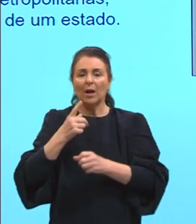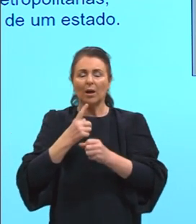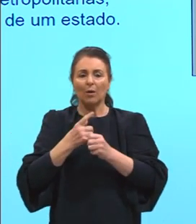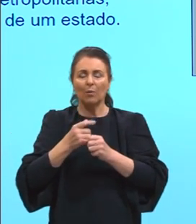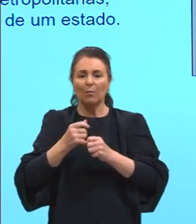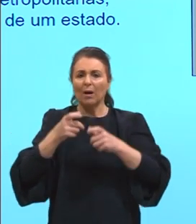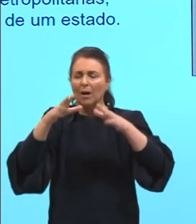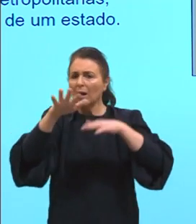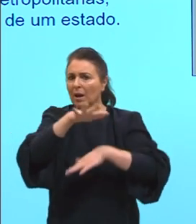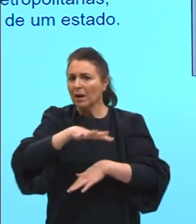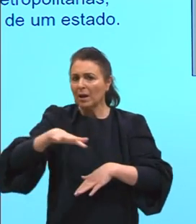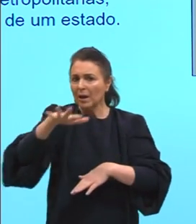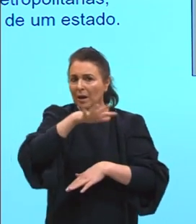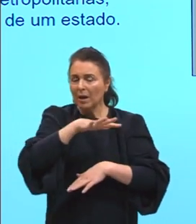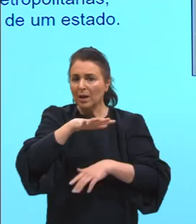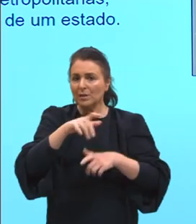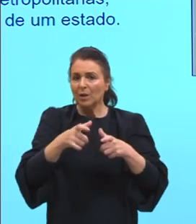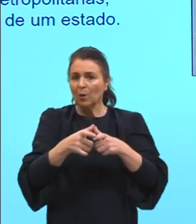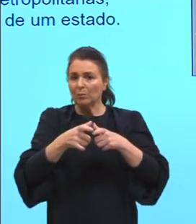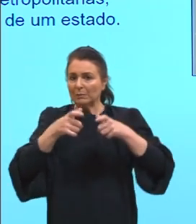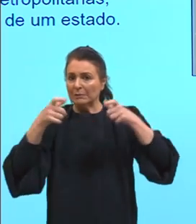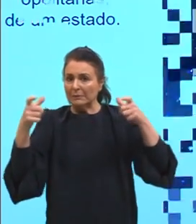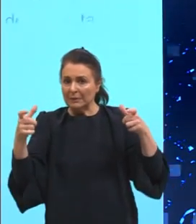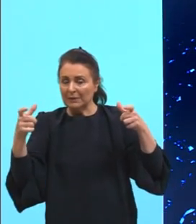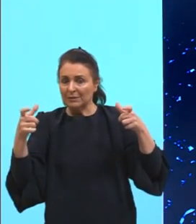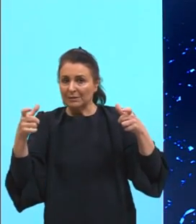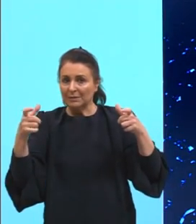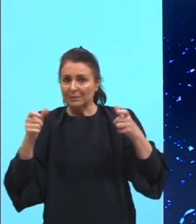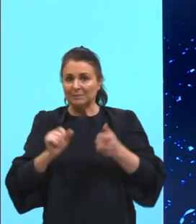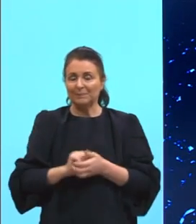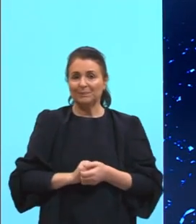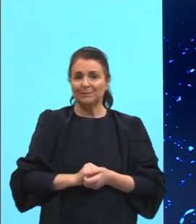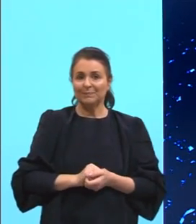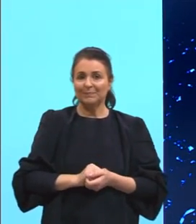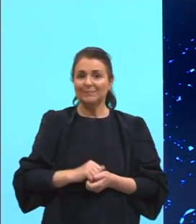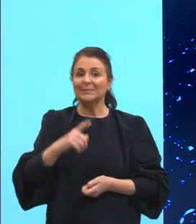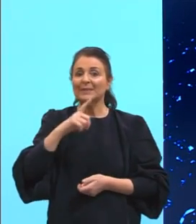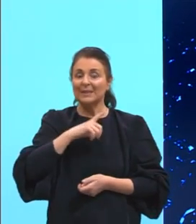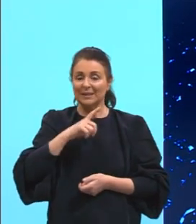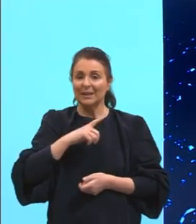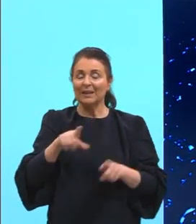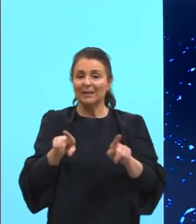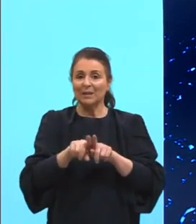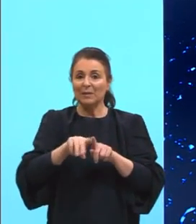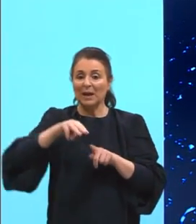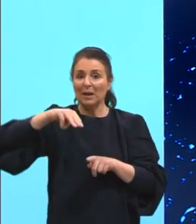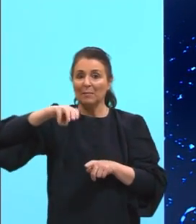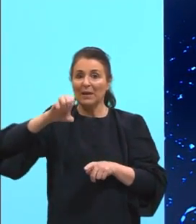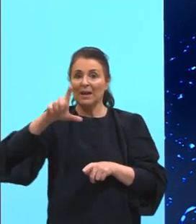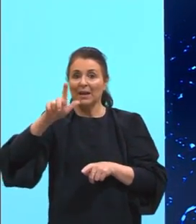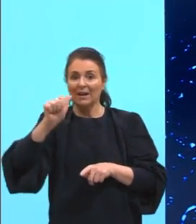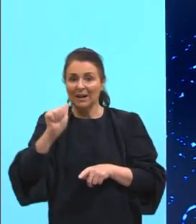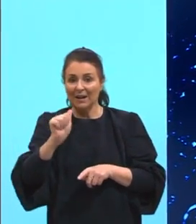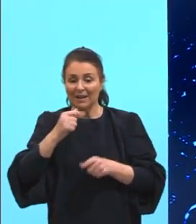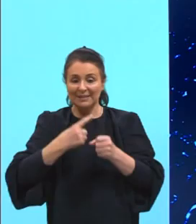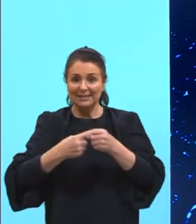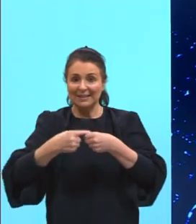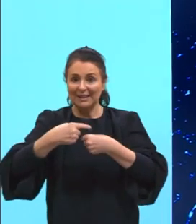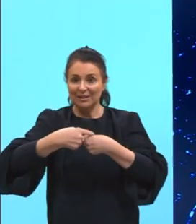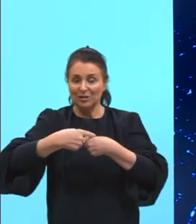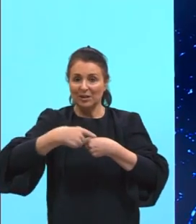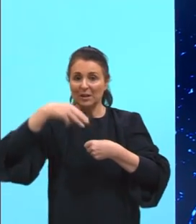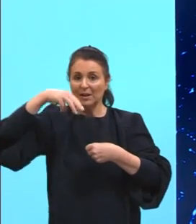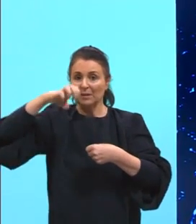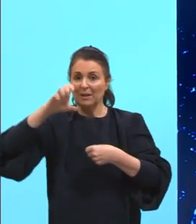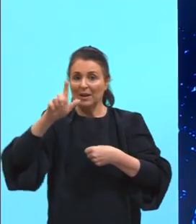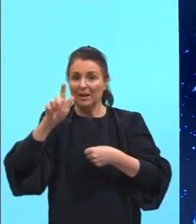um estado, a gente vai chamar de RID, tá? E aí nós temos, entramos em megacidade e megalópole. Megacidade é uma